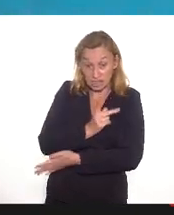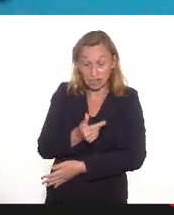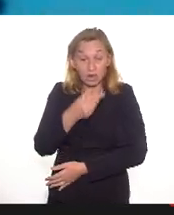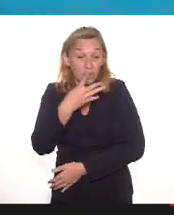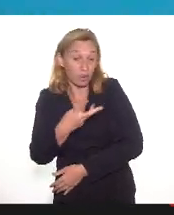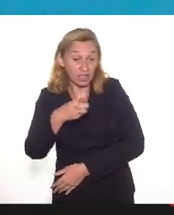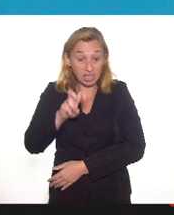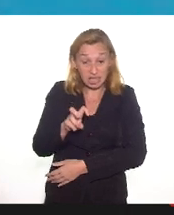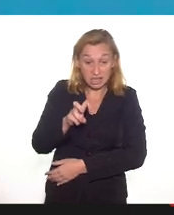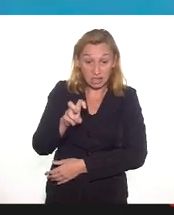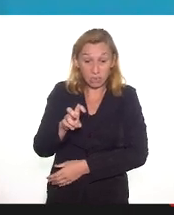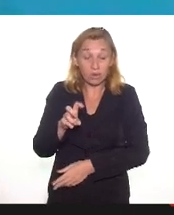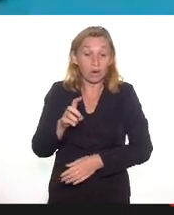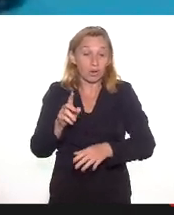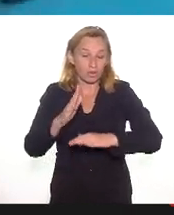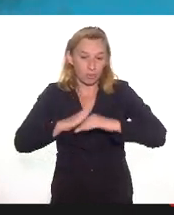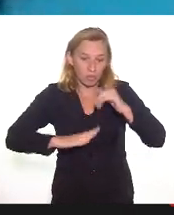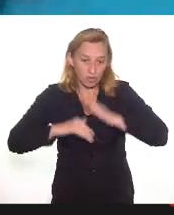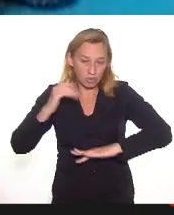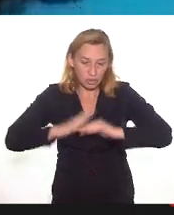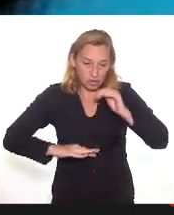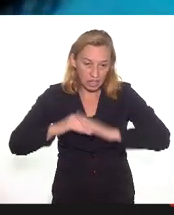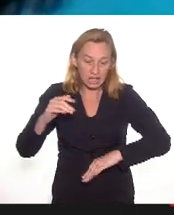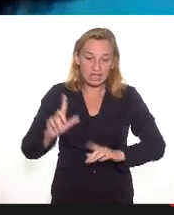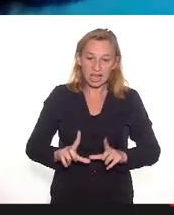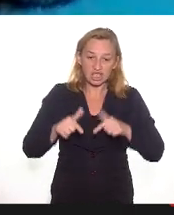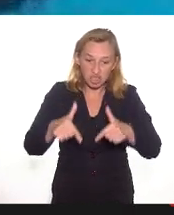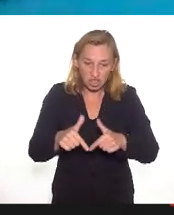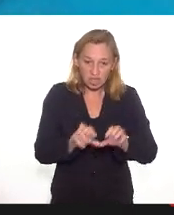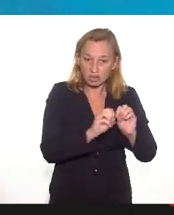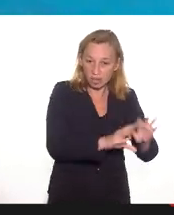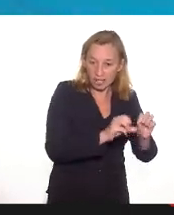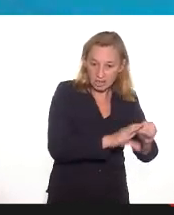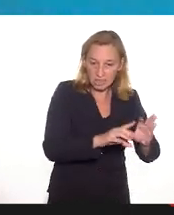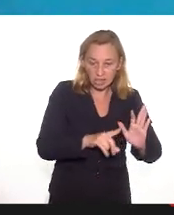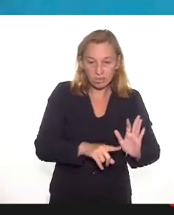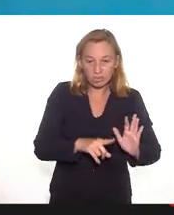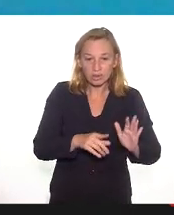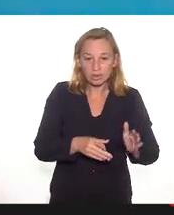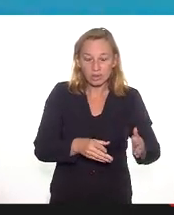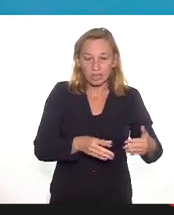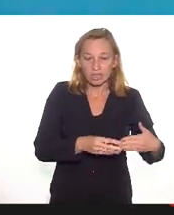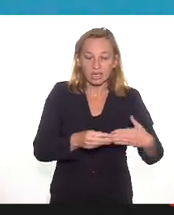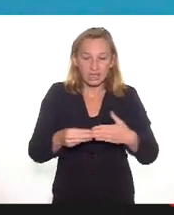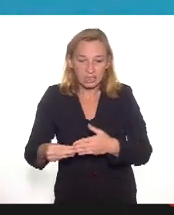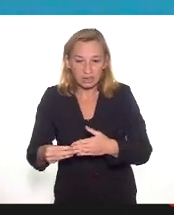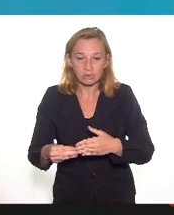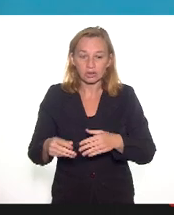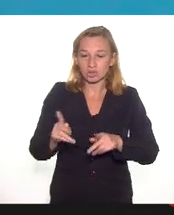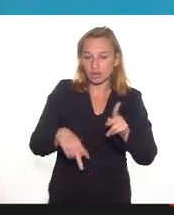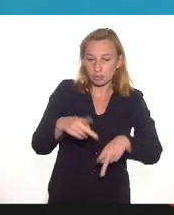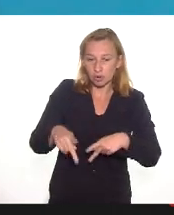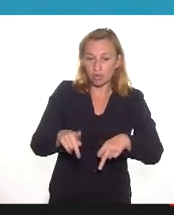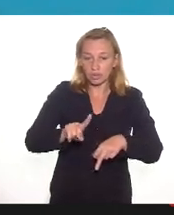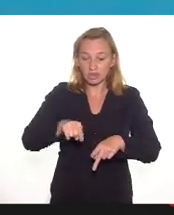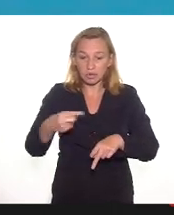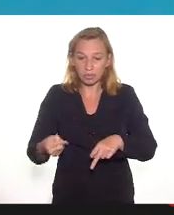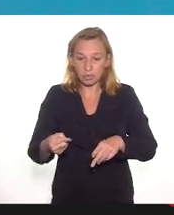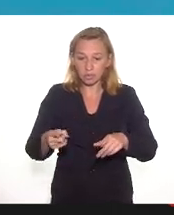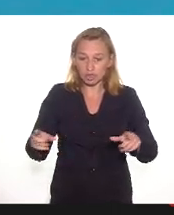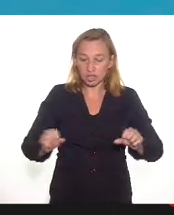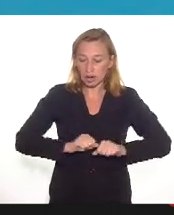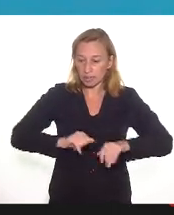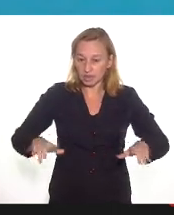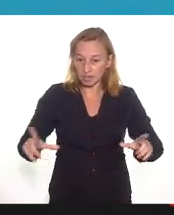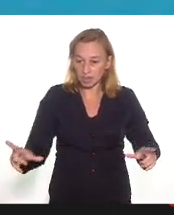profissionais atuando em educação, mediação, recepção de público, e que antes mesmo da pandemia já teve essa equipe reduzida para seis,